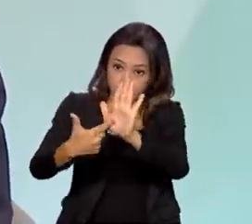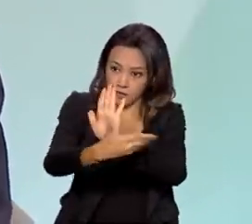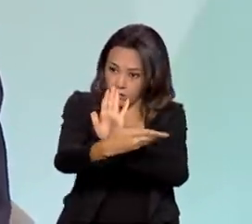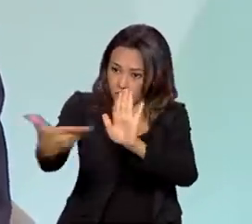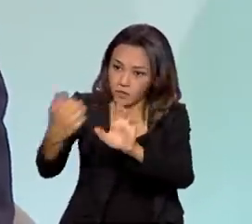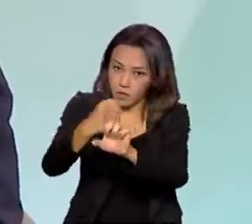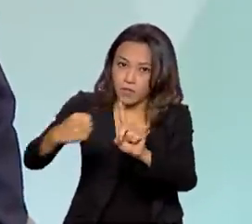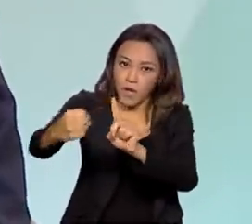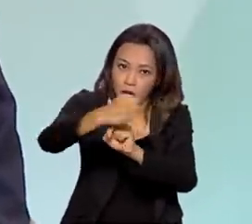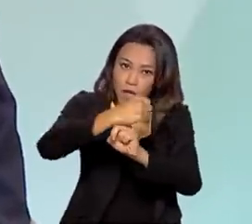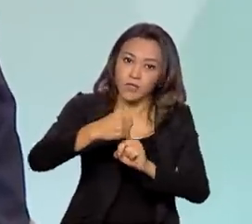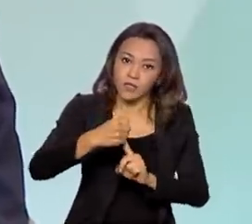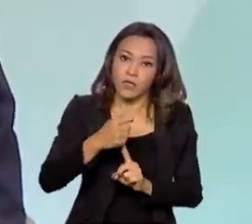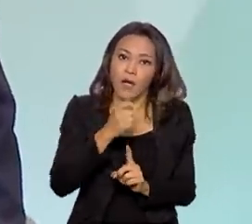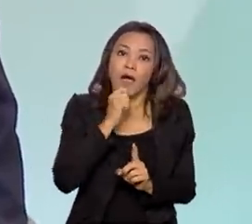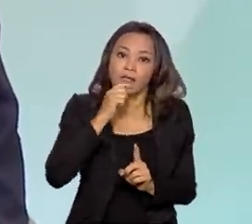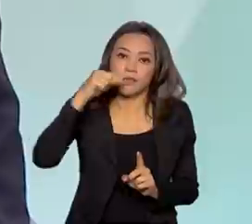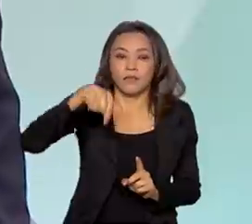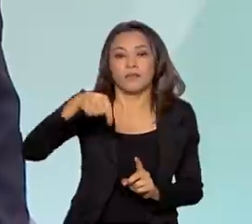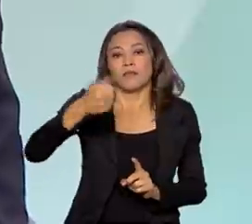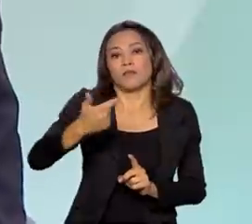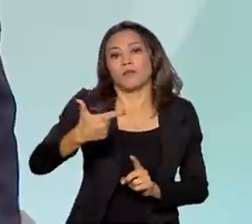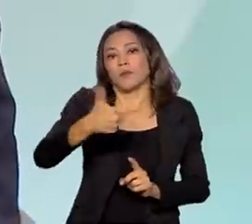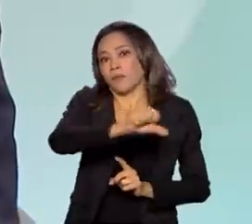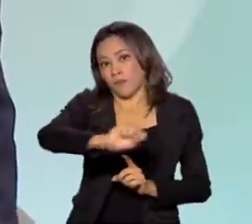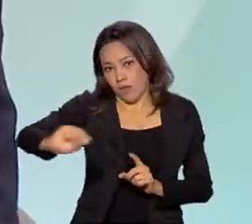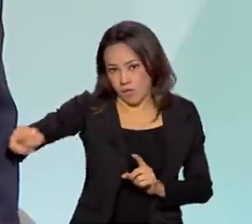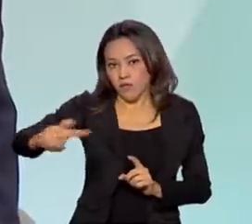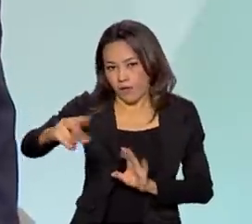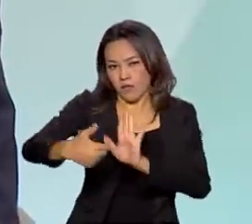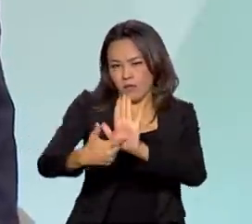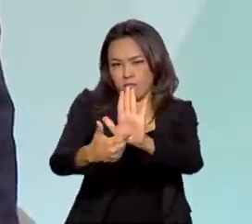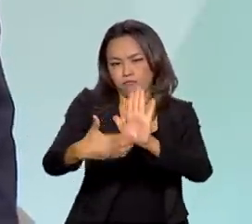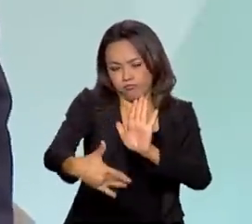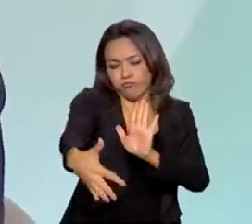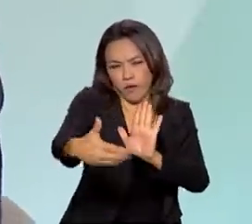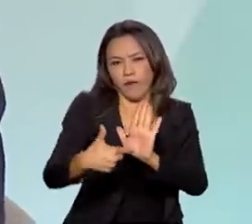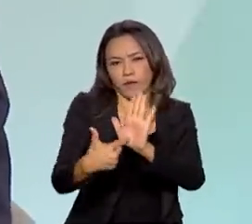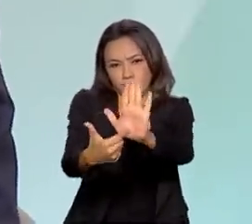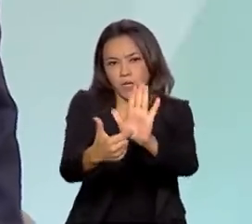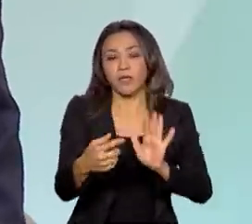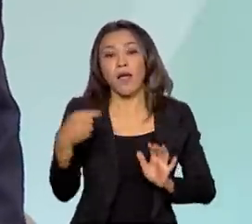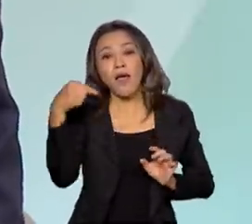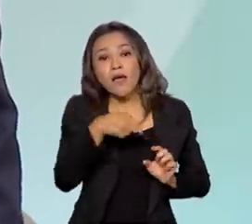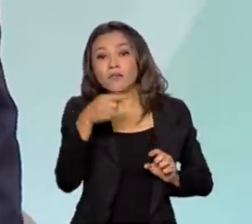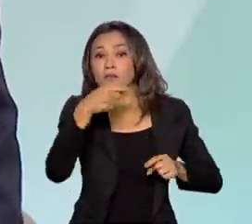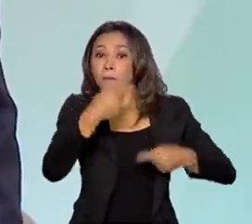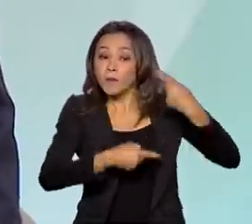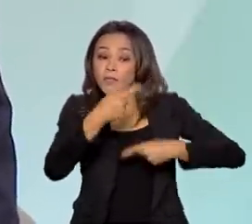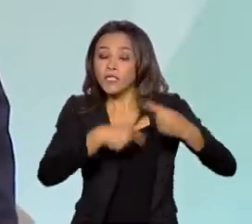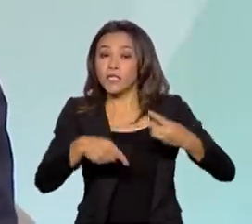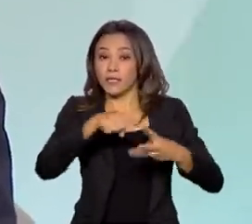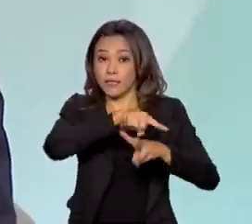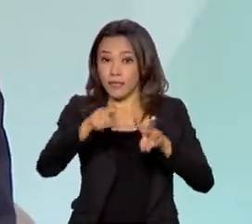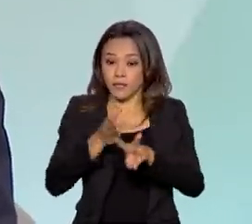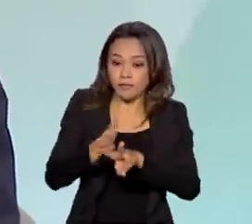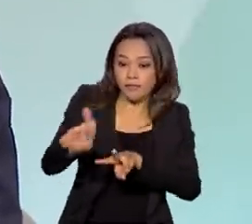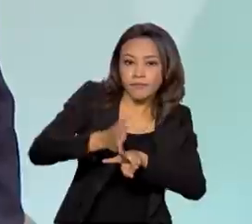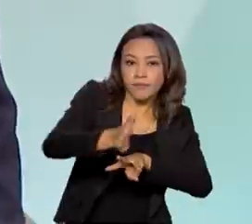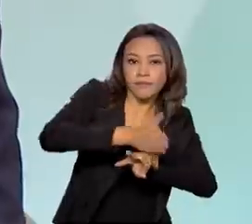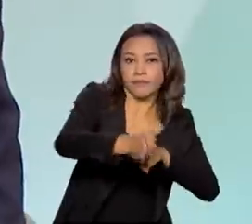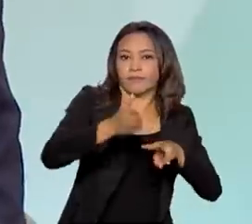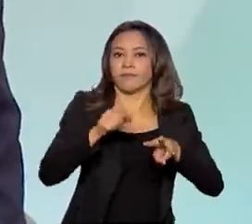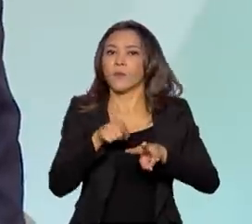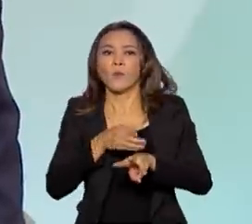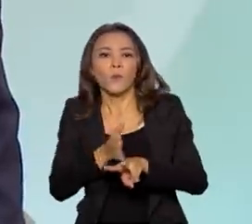se possível ainda, nesse segundo semestre, de uma política que teria, em princípio, três eixos. Um eixo que diz